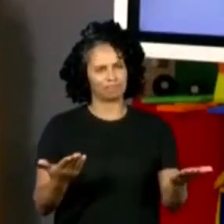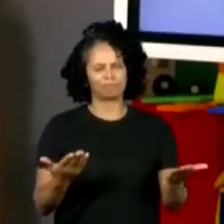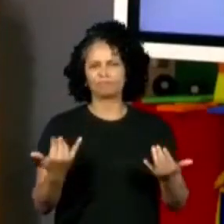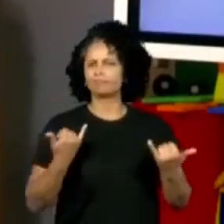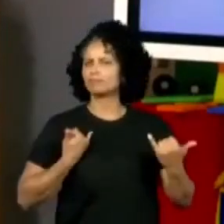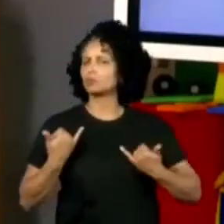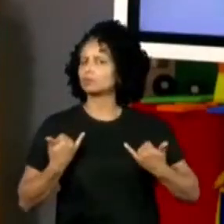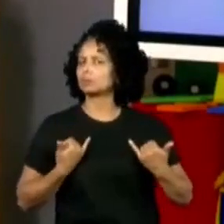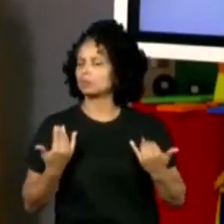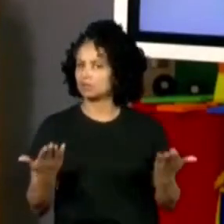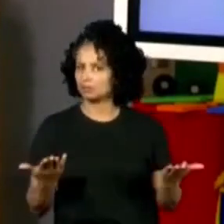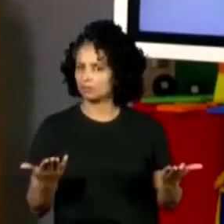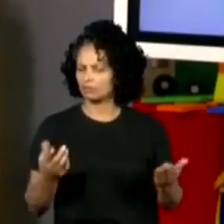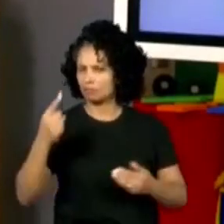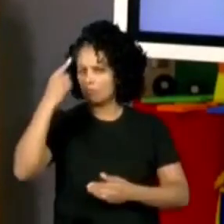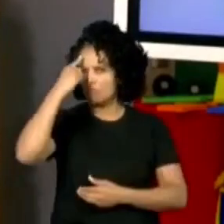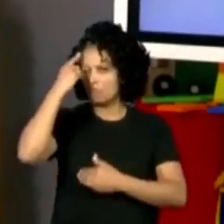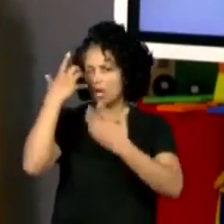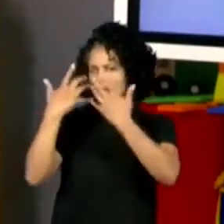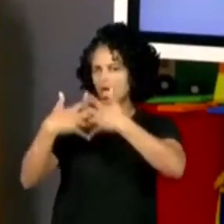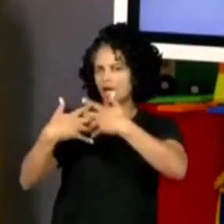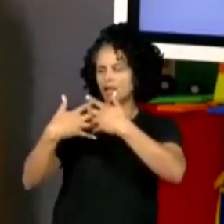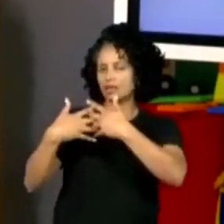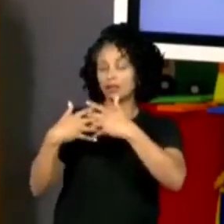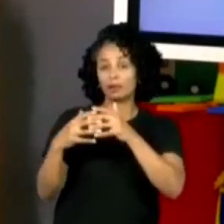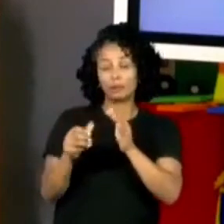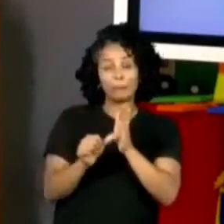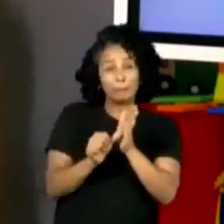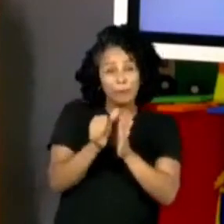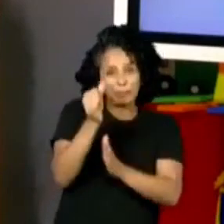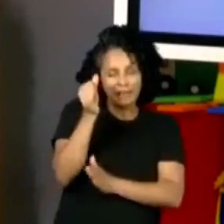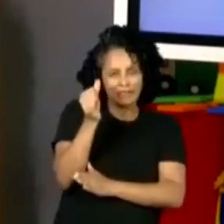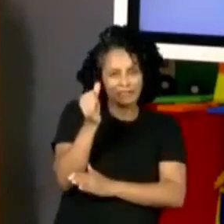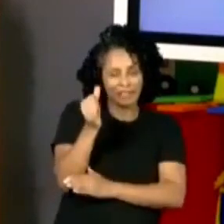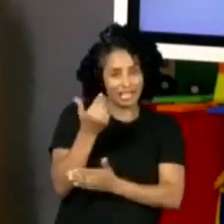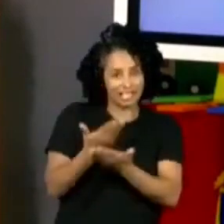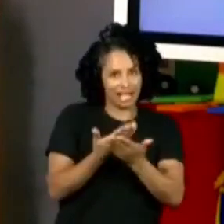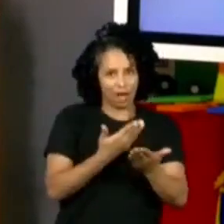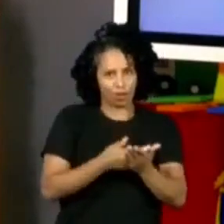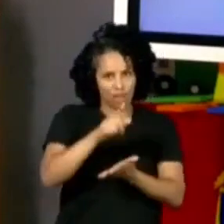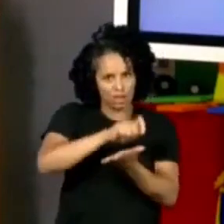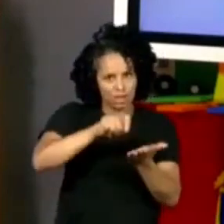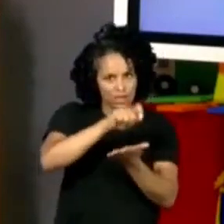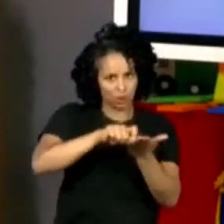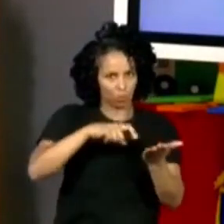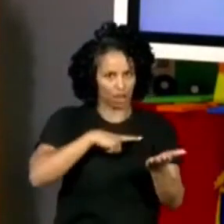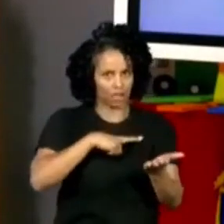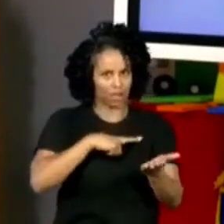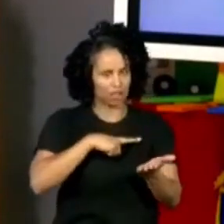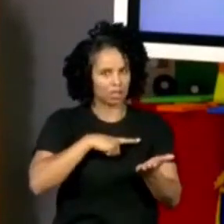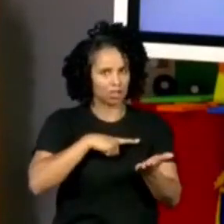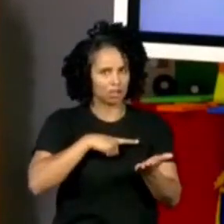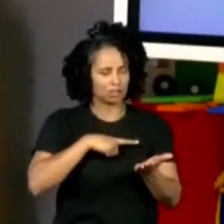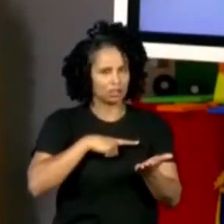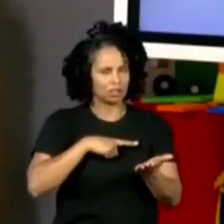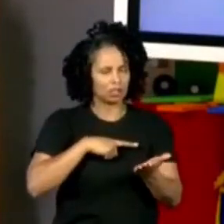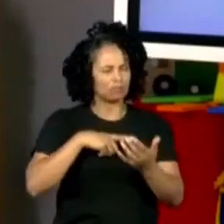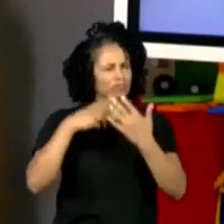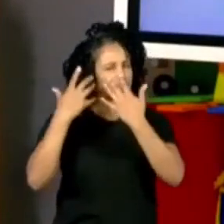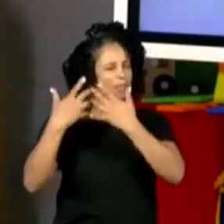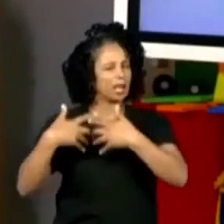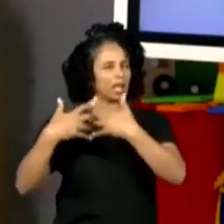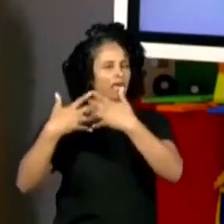para mim, pensa um pouquinho, no primeiro dia de aula a gente já tem lição? Enquanto você